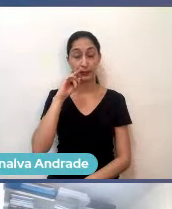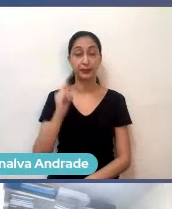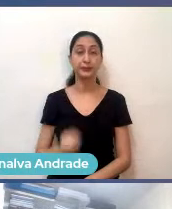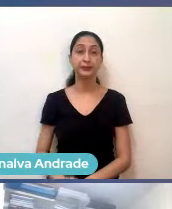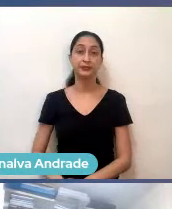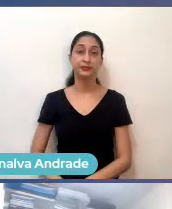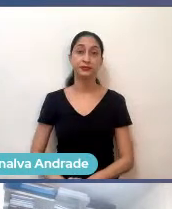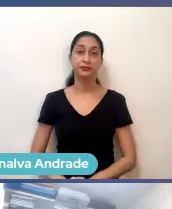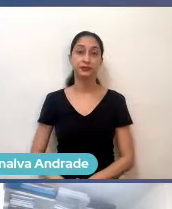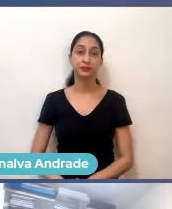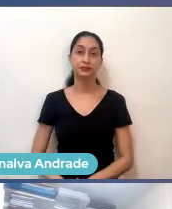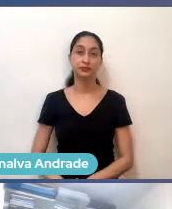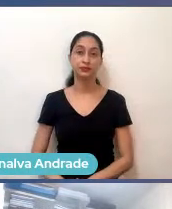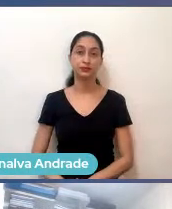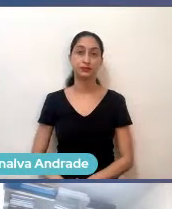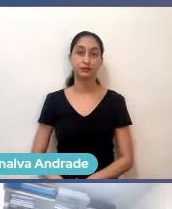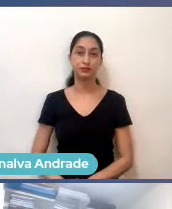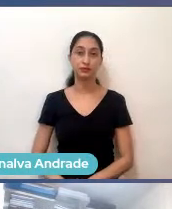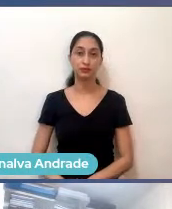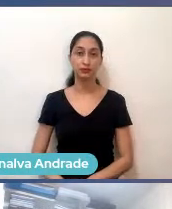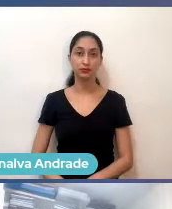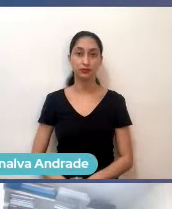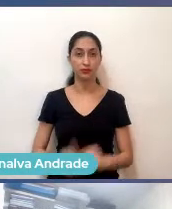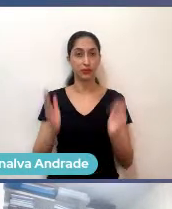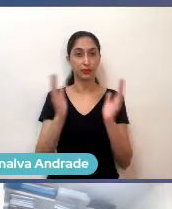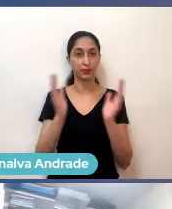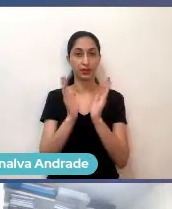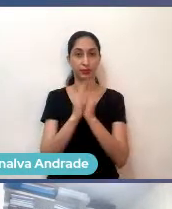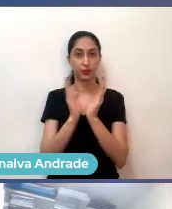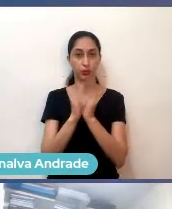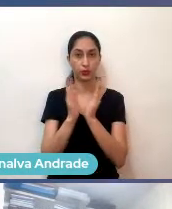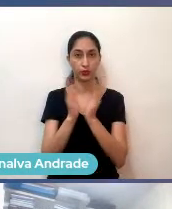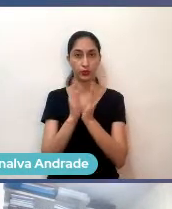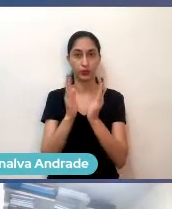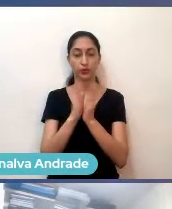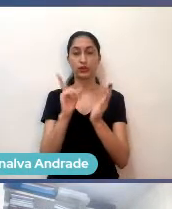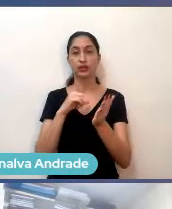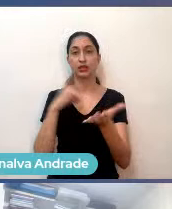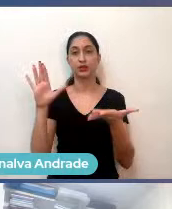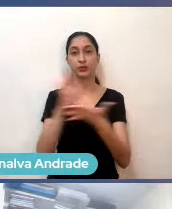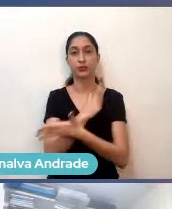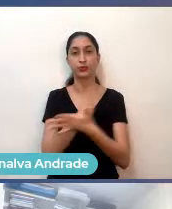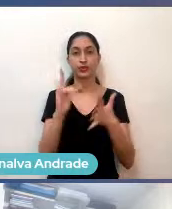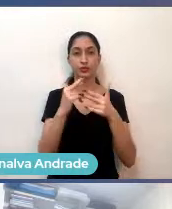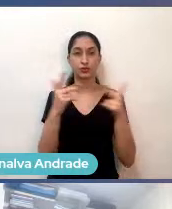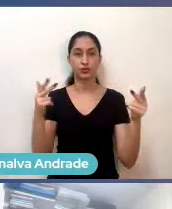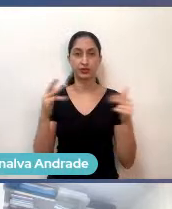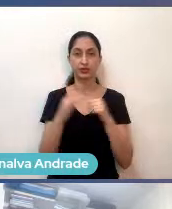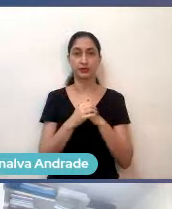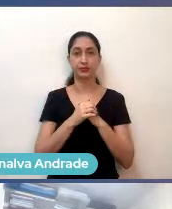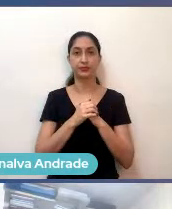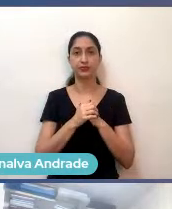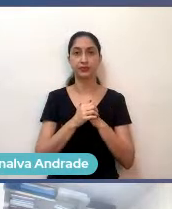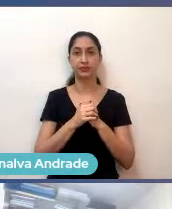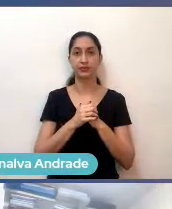nós visualizamos alguns atores. Eu brinco aqui que as grandes